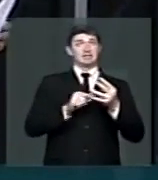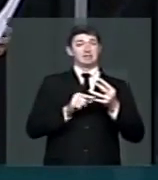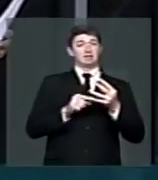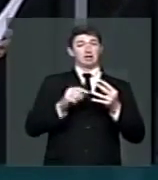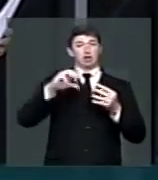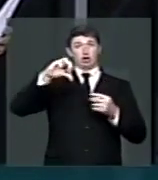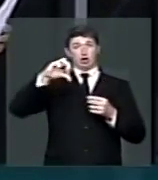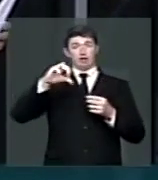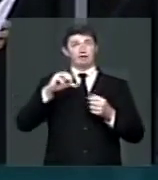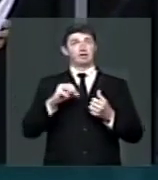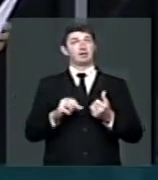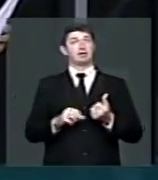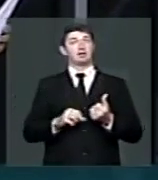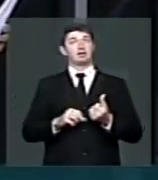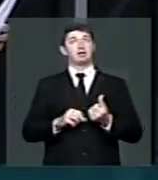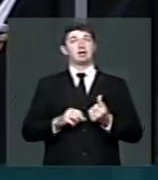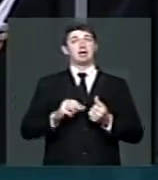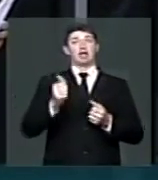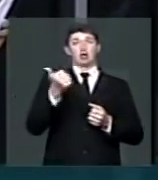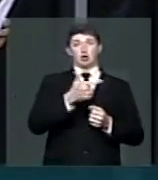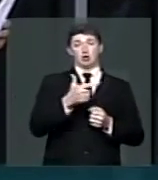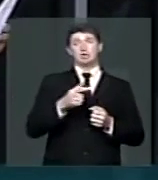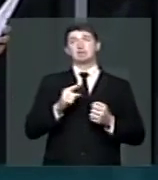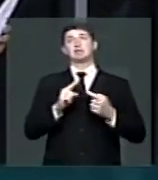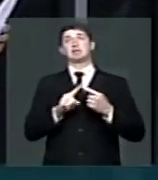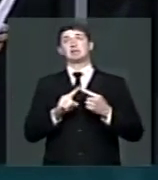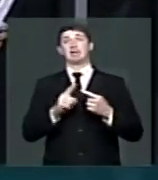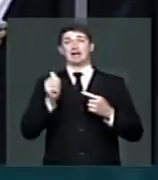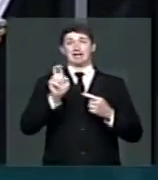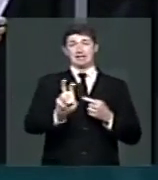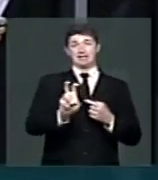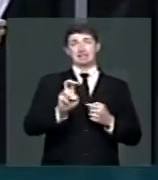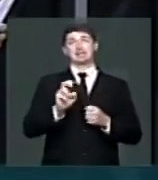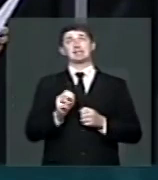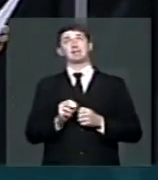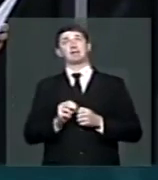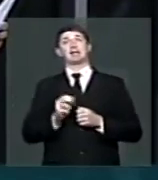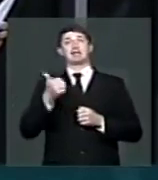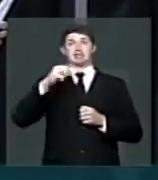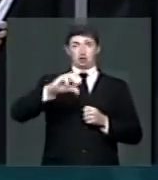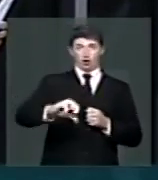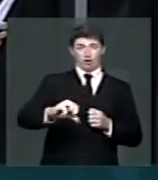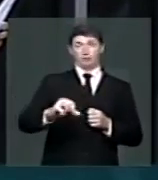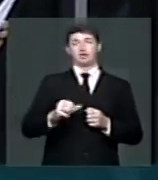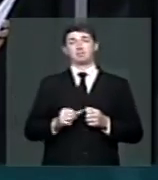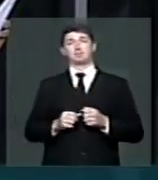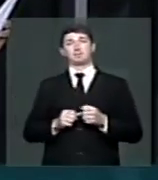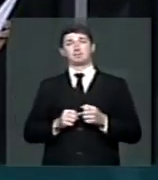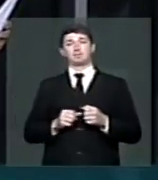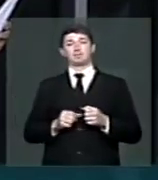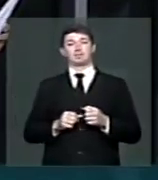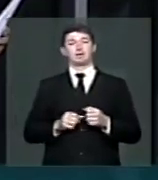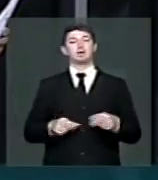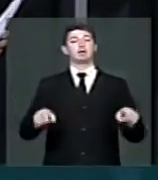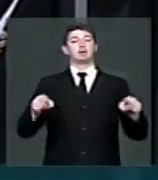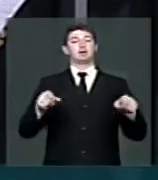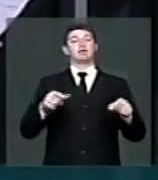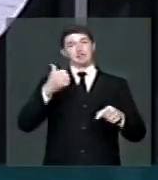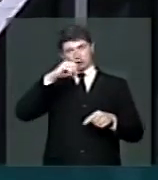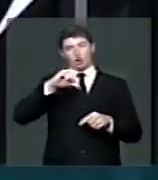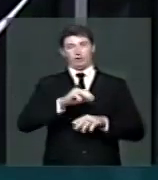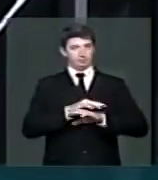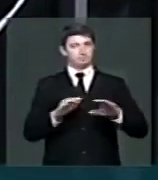a 9, a 12, a 15, a 19 e a 19.